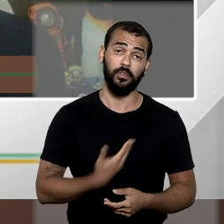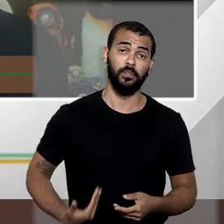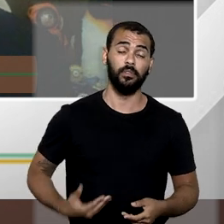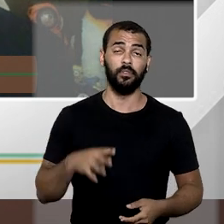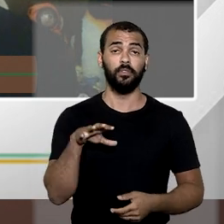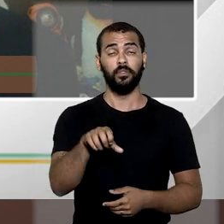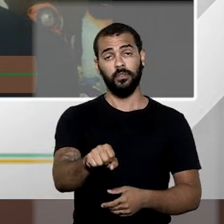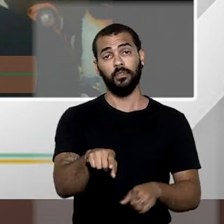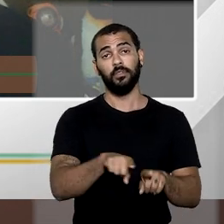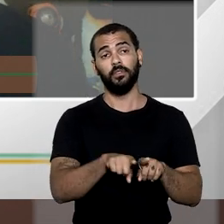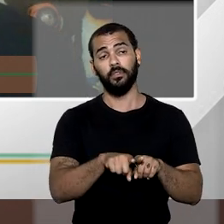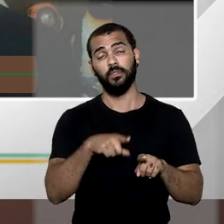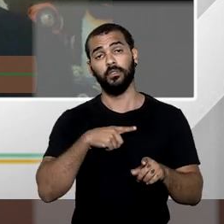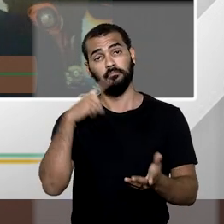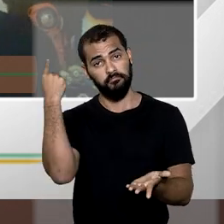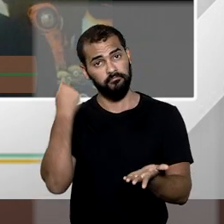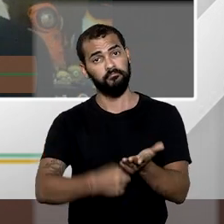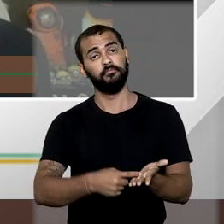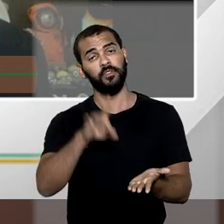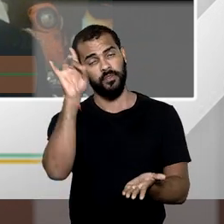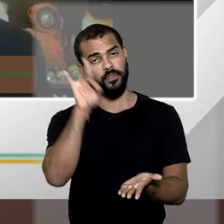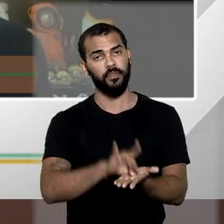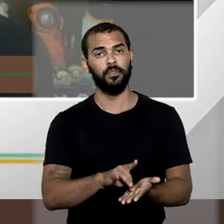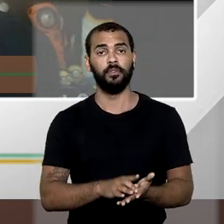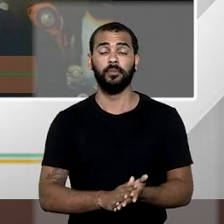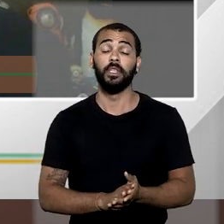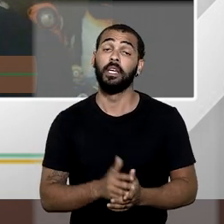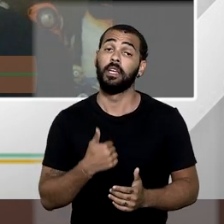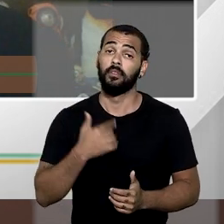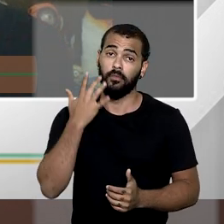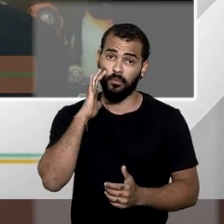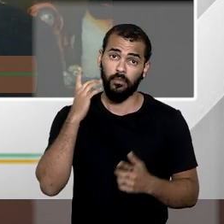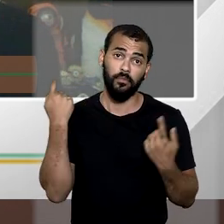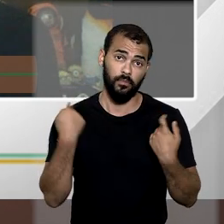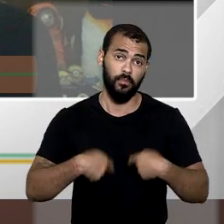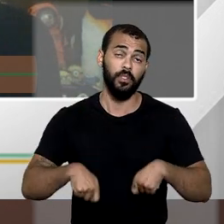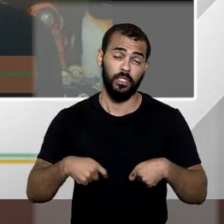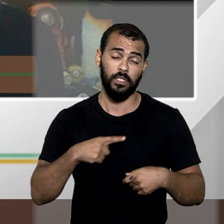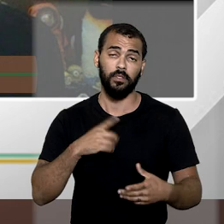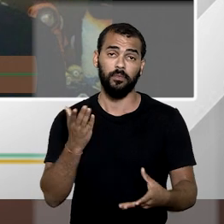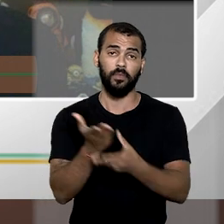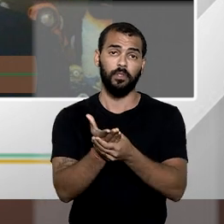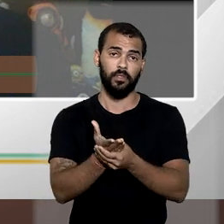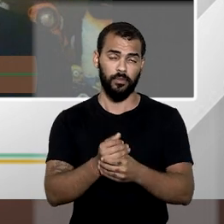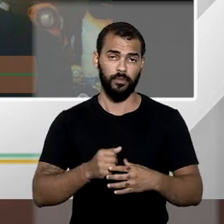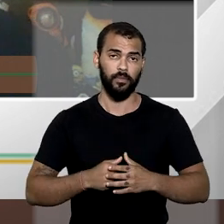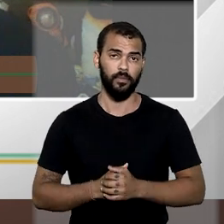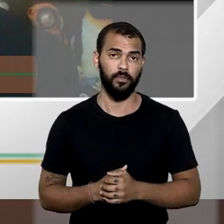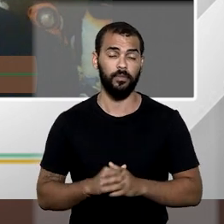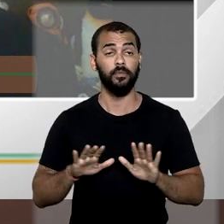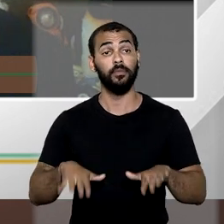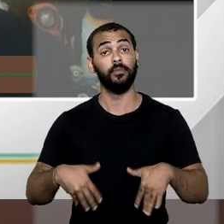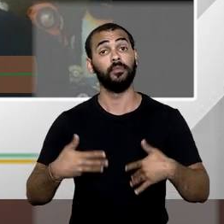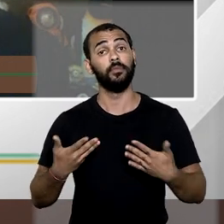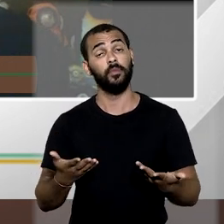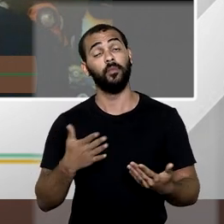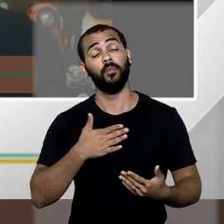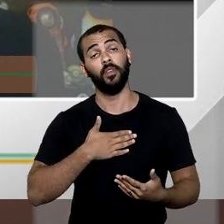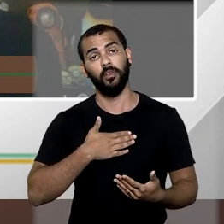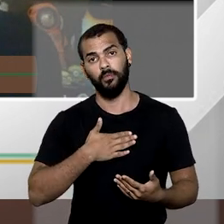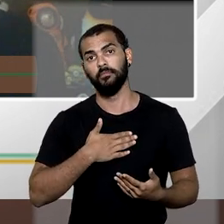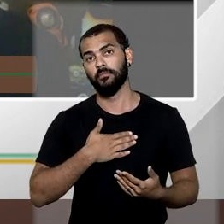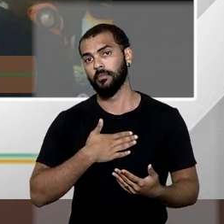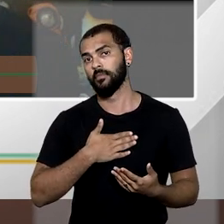administrativas tomadas em concreto, ele é necessariamente processualizado. Então, o primeiro passo, para mim,